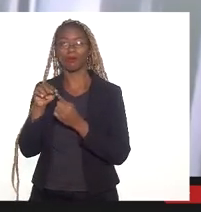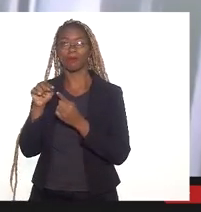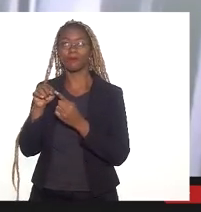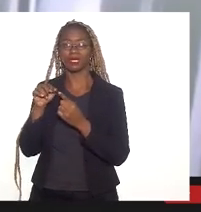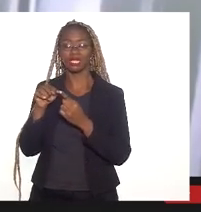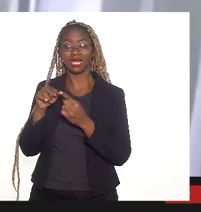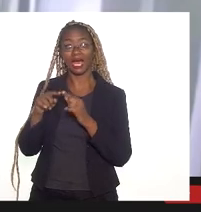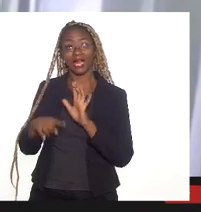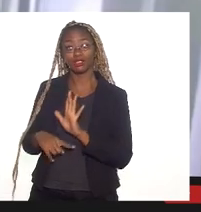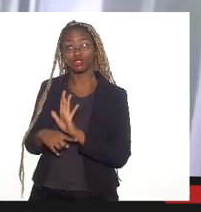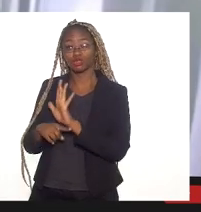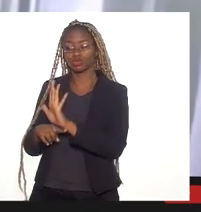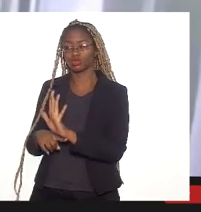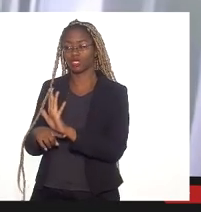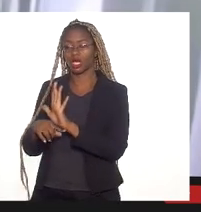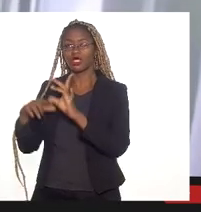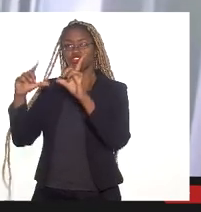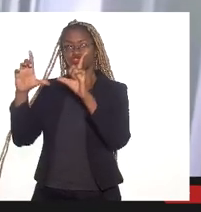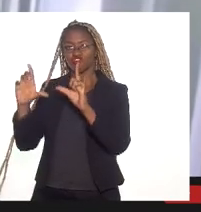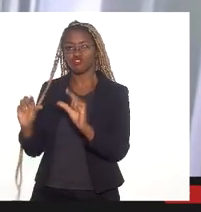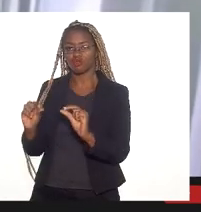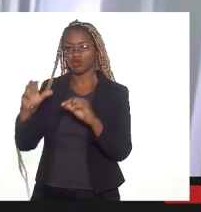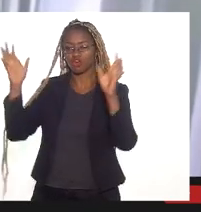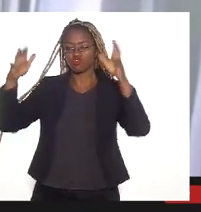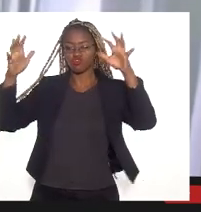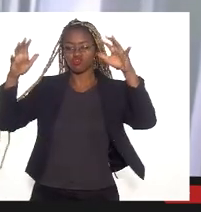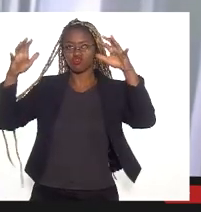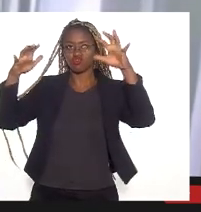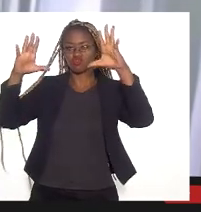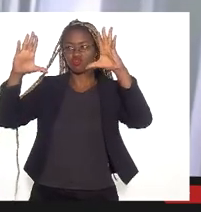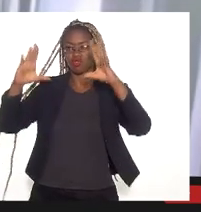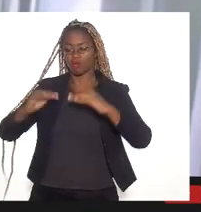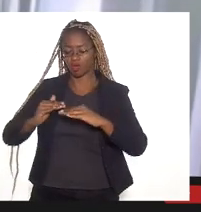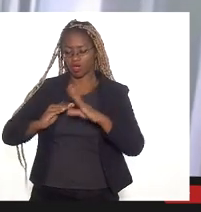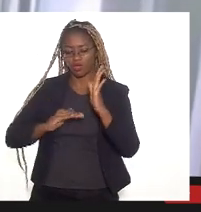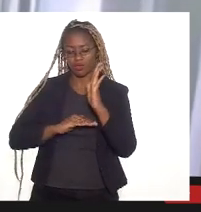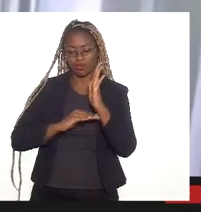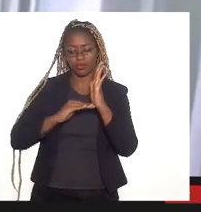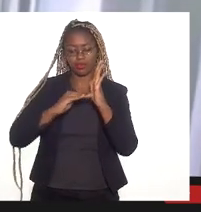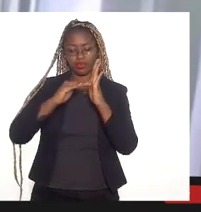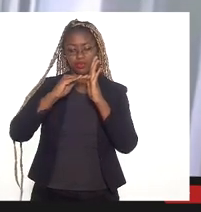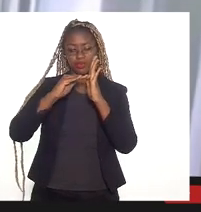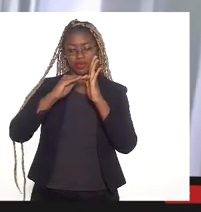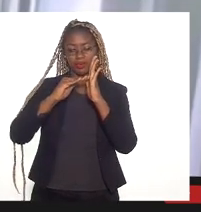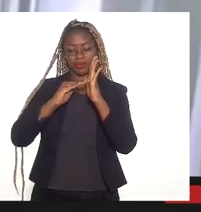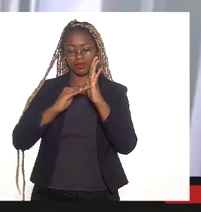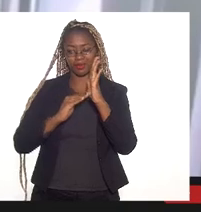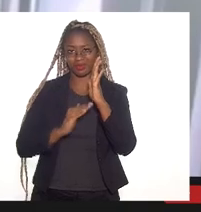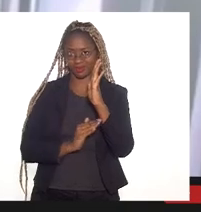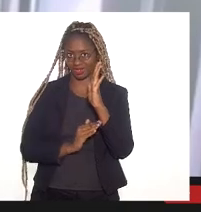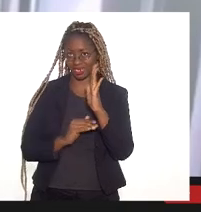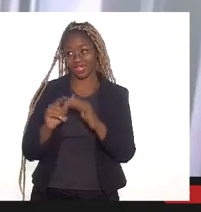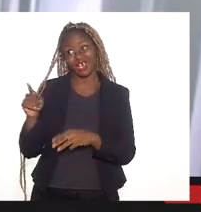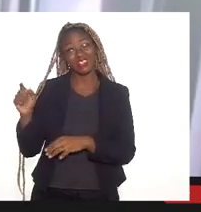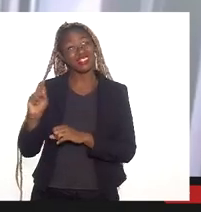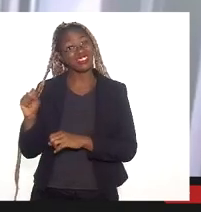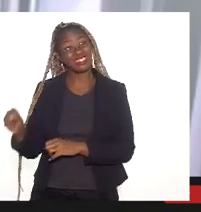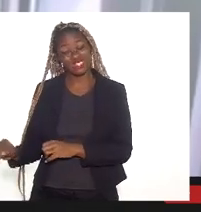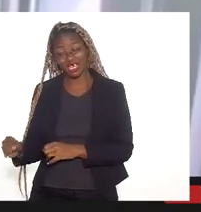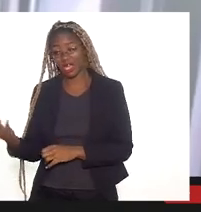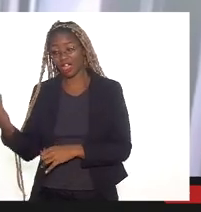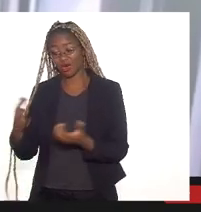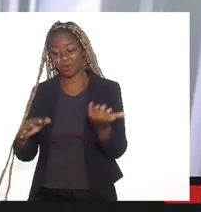inundações que ocorrem naquela região. Portanto, um processo de aterramento para fins de construção desse